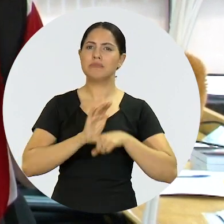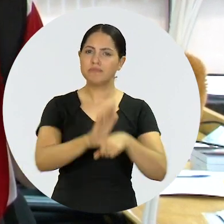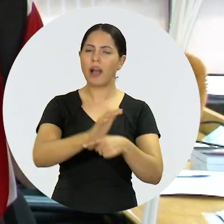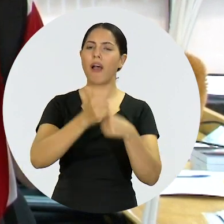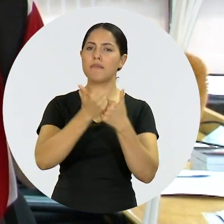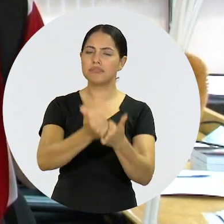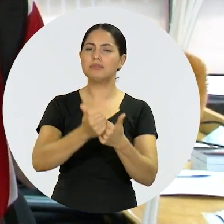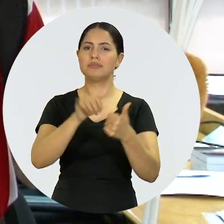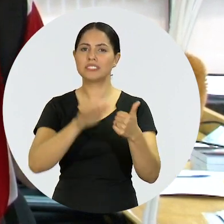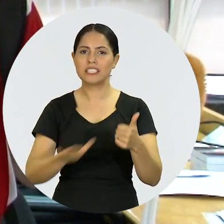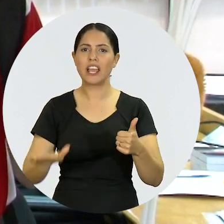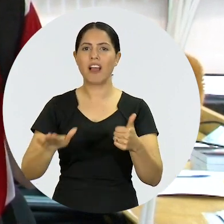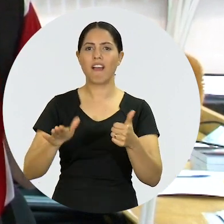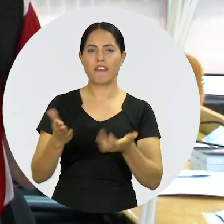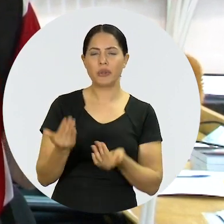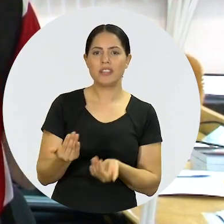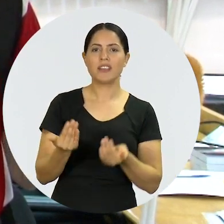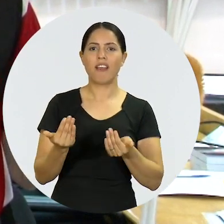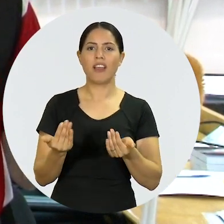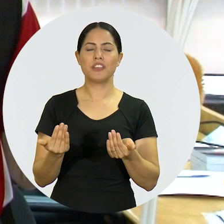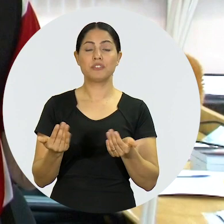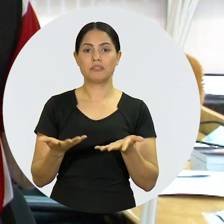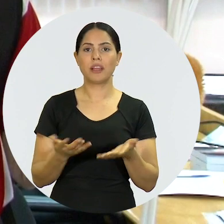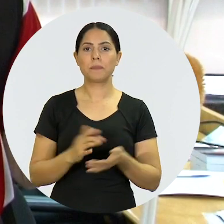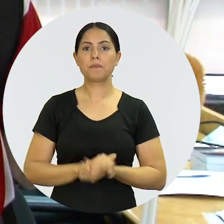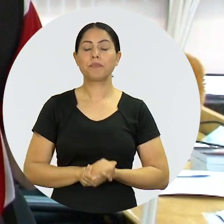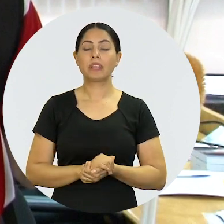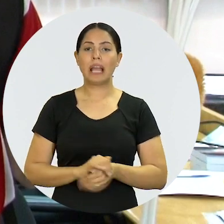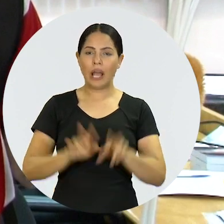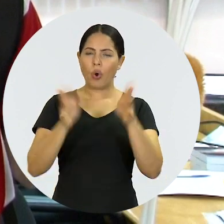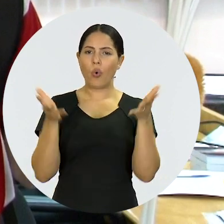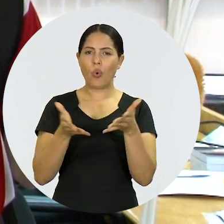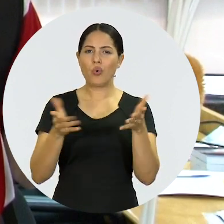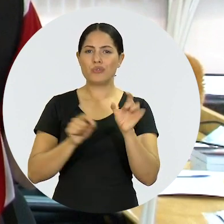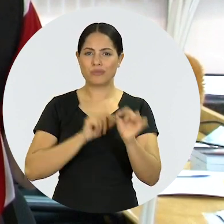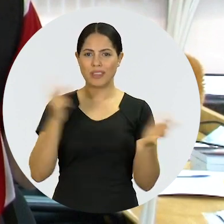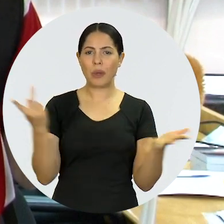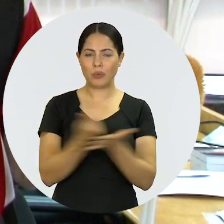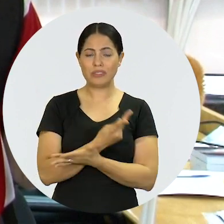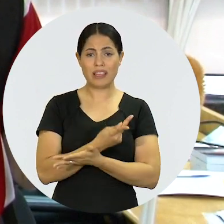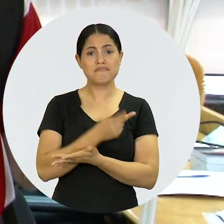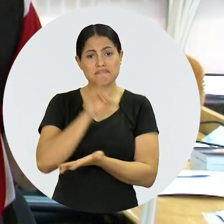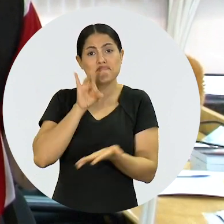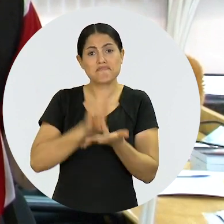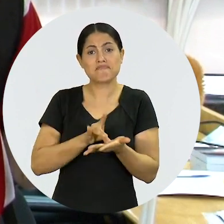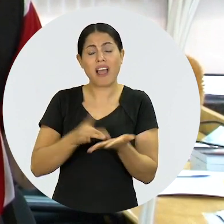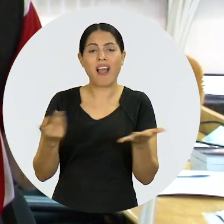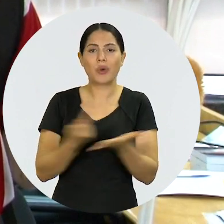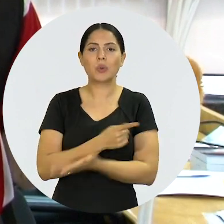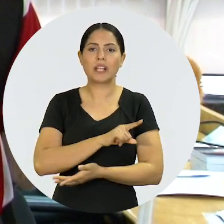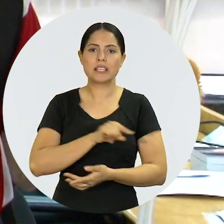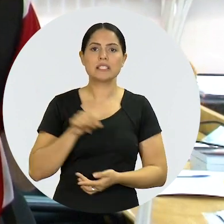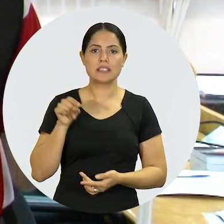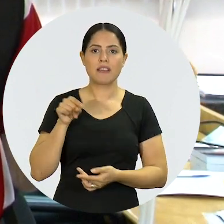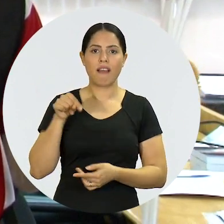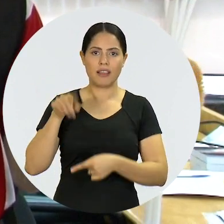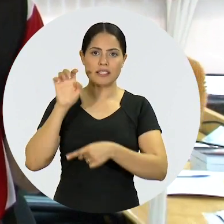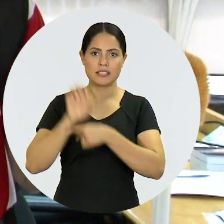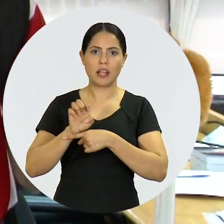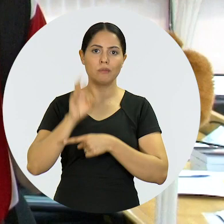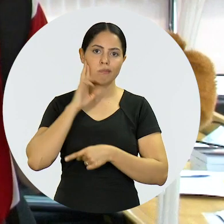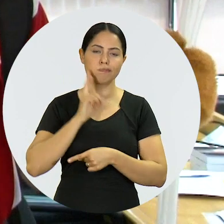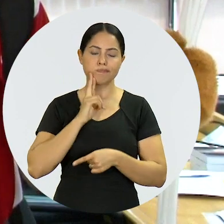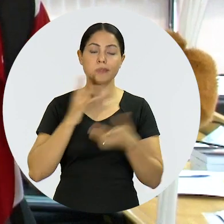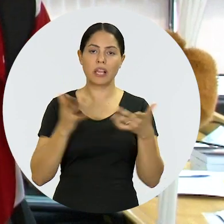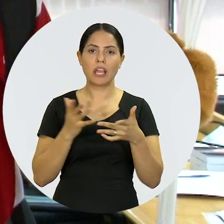efetivamente às crianças, aos adolescentes. Hoje é uma grande realidade isso na Seccional de Rondônia,